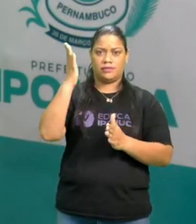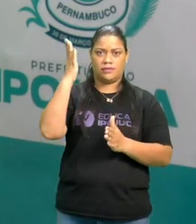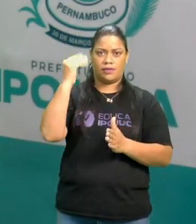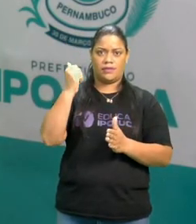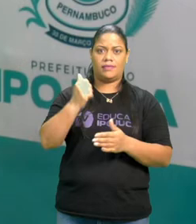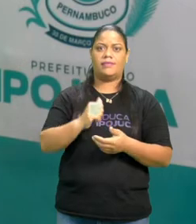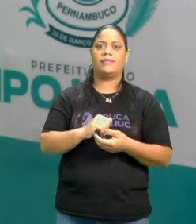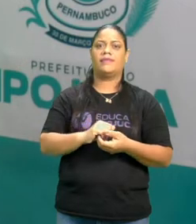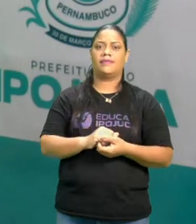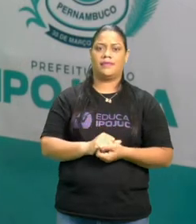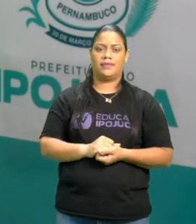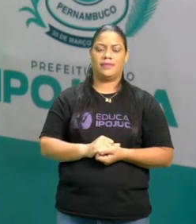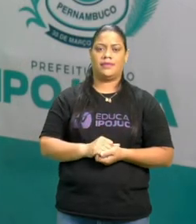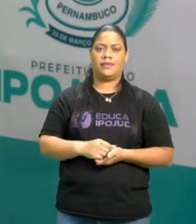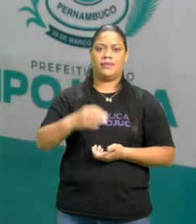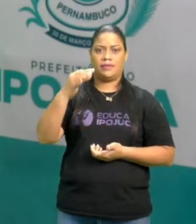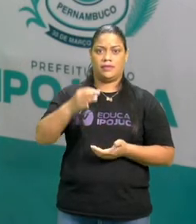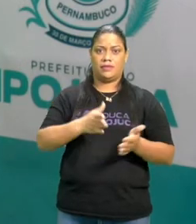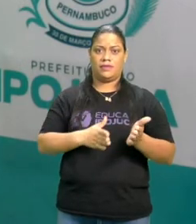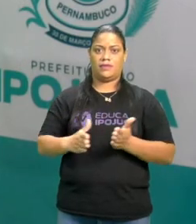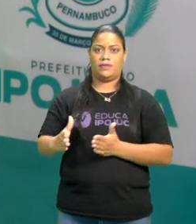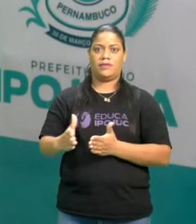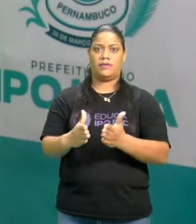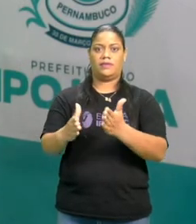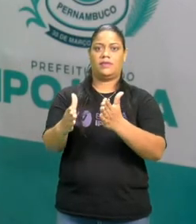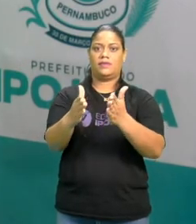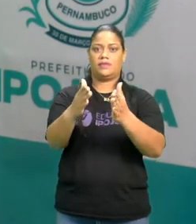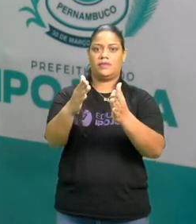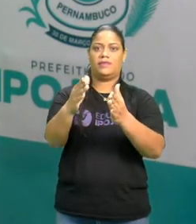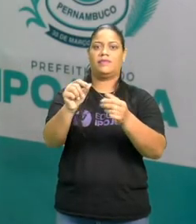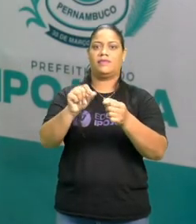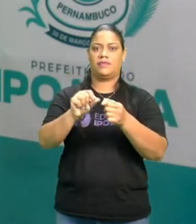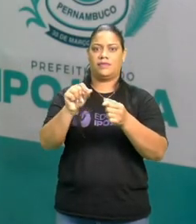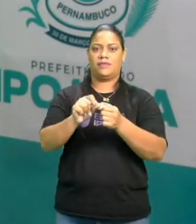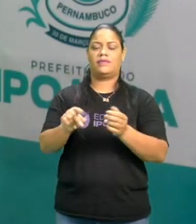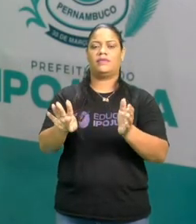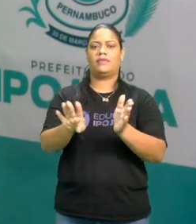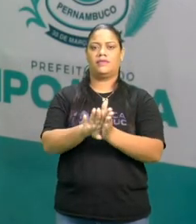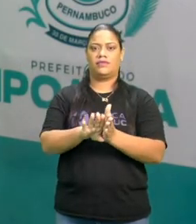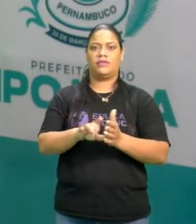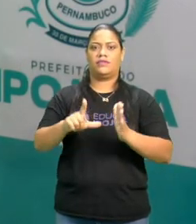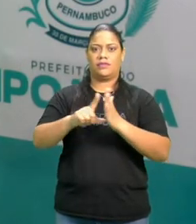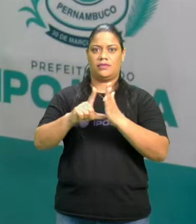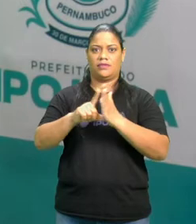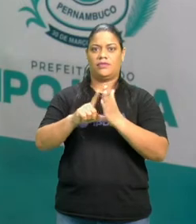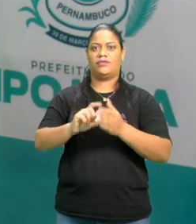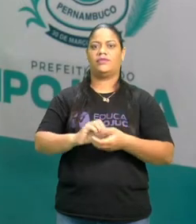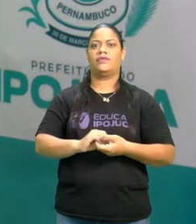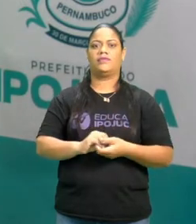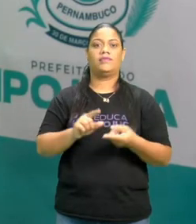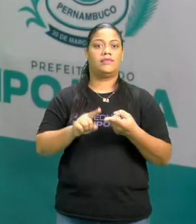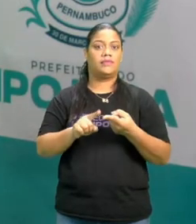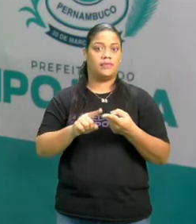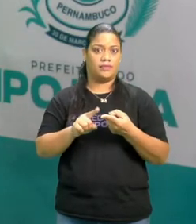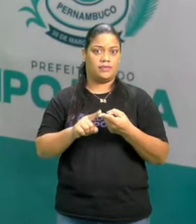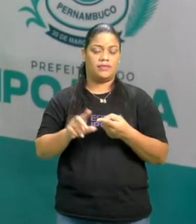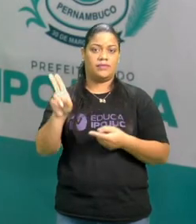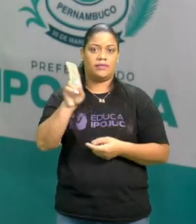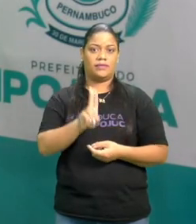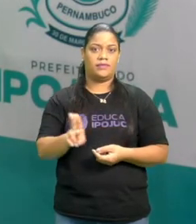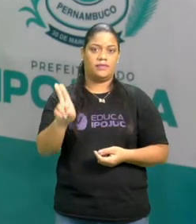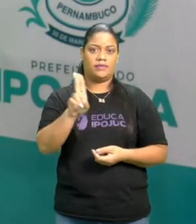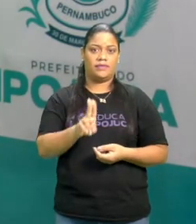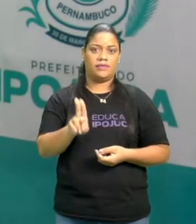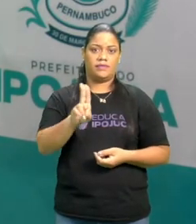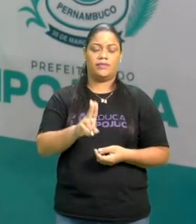e vê o trajeto, que é o caminho que você vai percorrer para chegar até ela. É também bastante usado